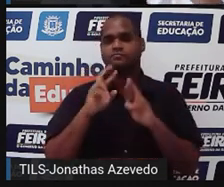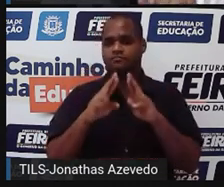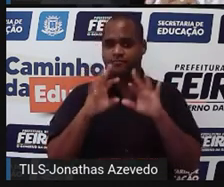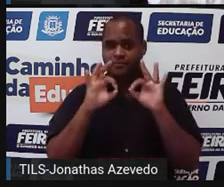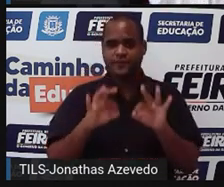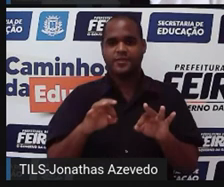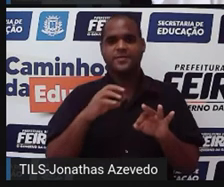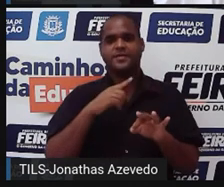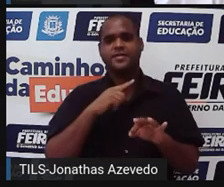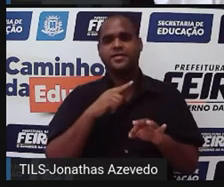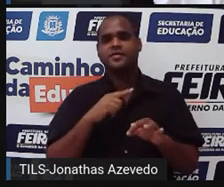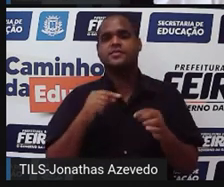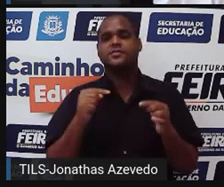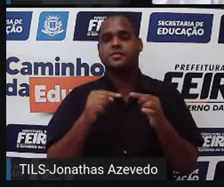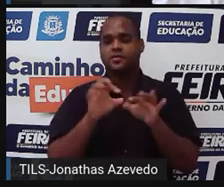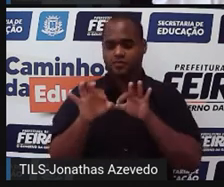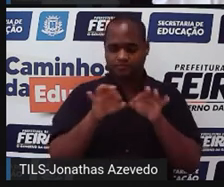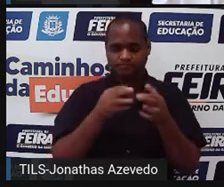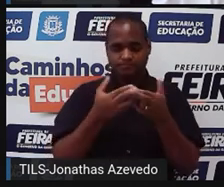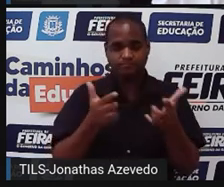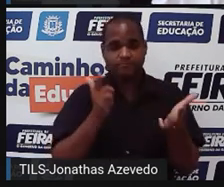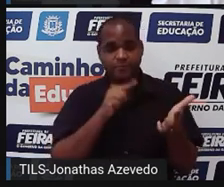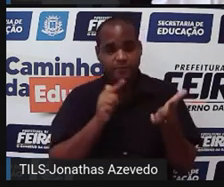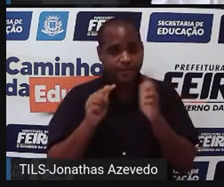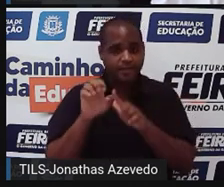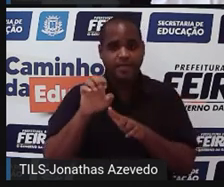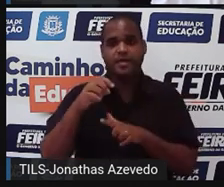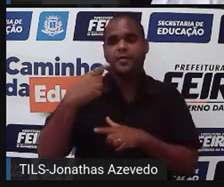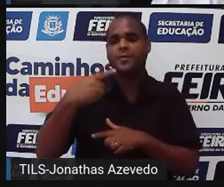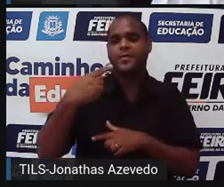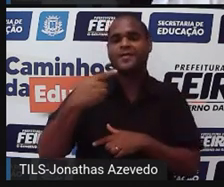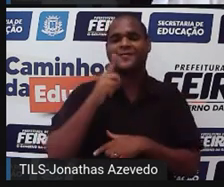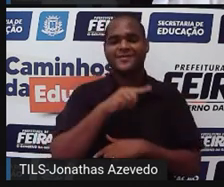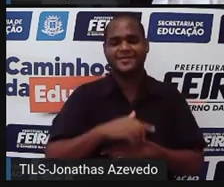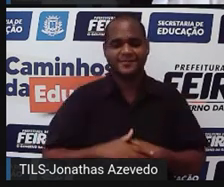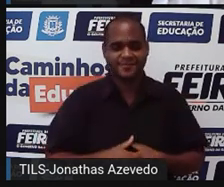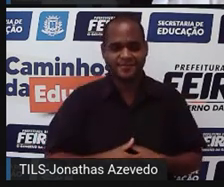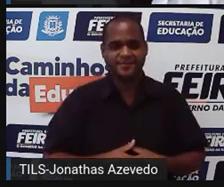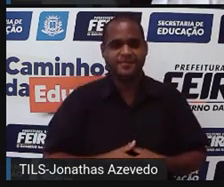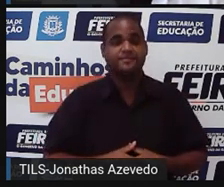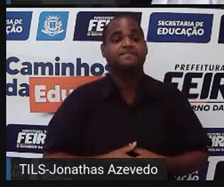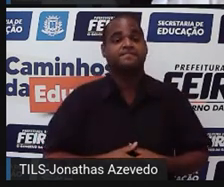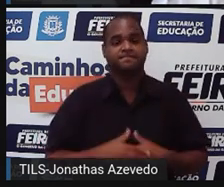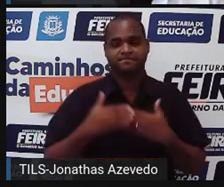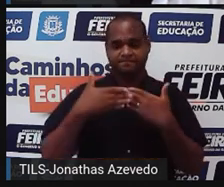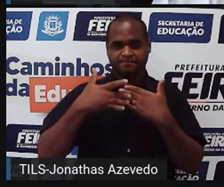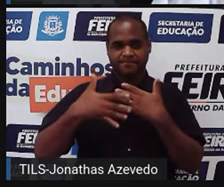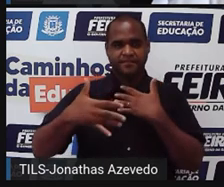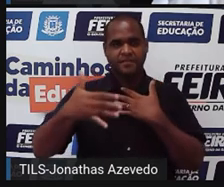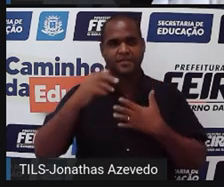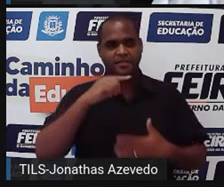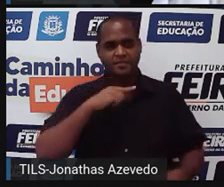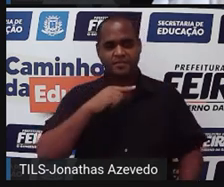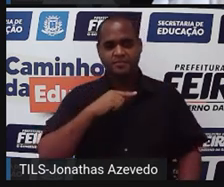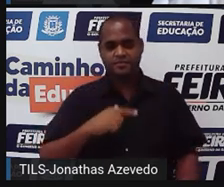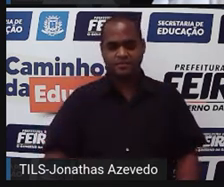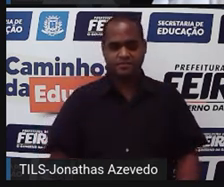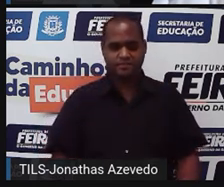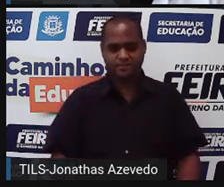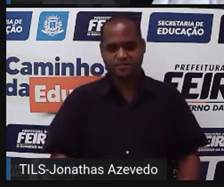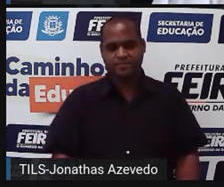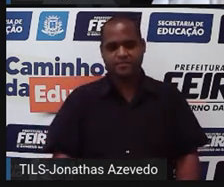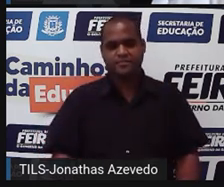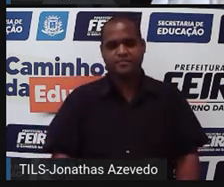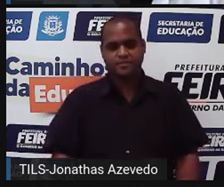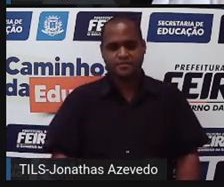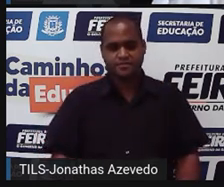para resolver essas equações. Tá bom? Então, vou adiantar aqui para aparecer o ponto. Olha